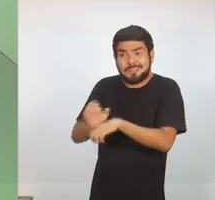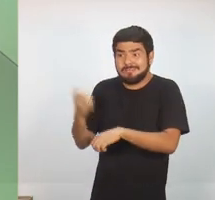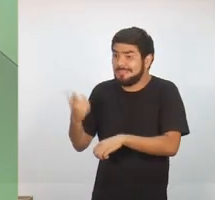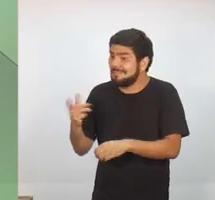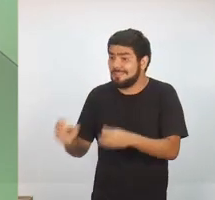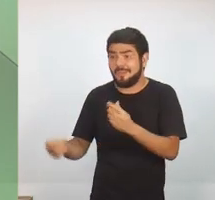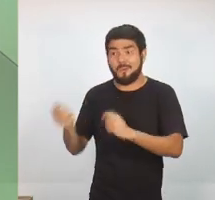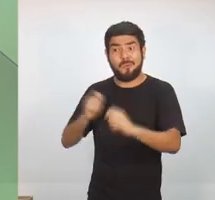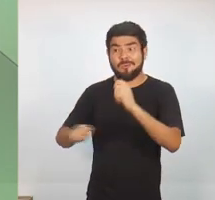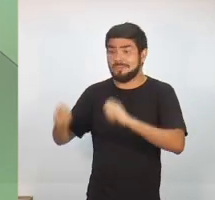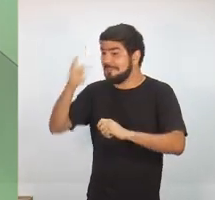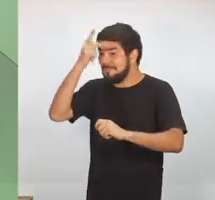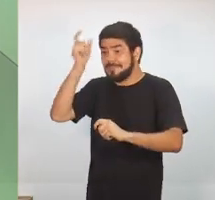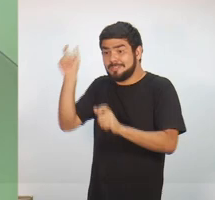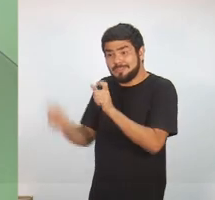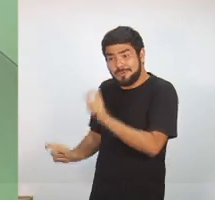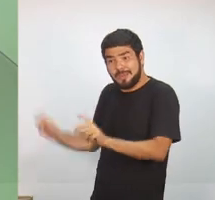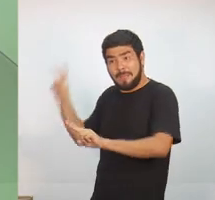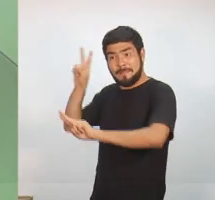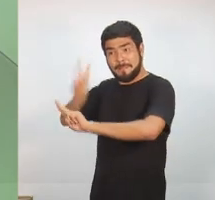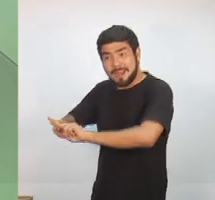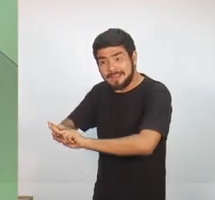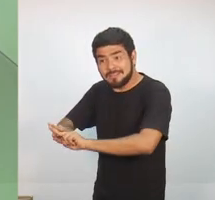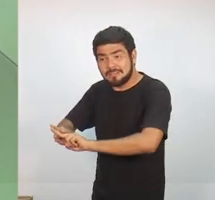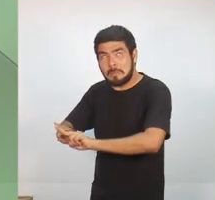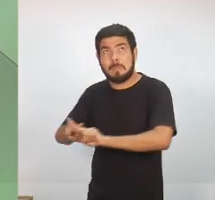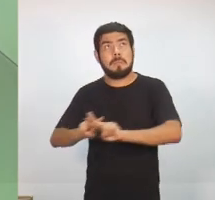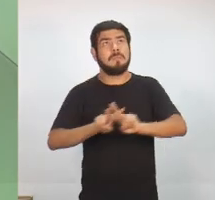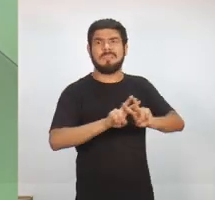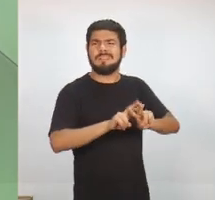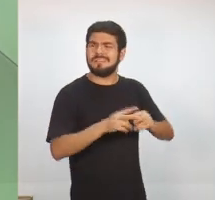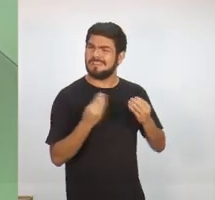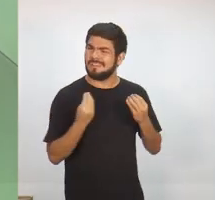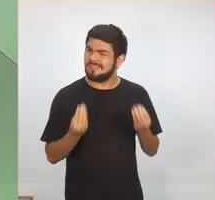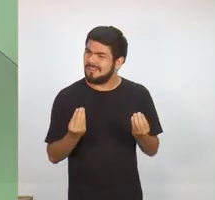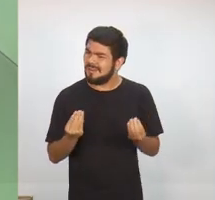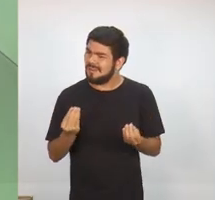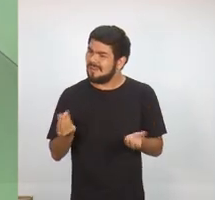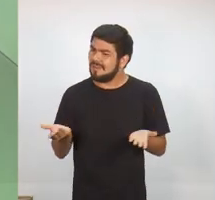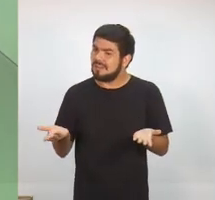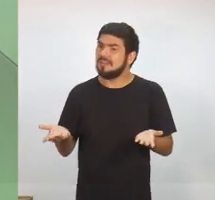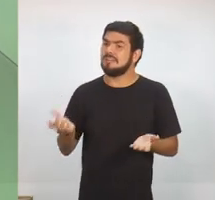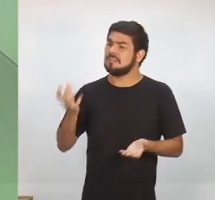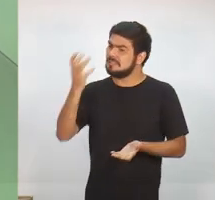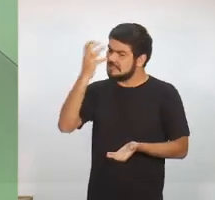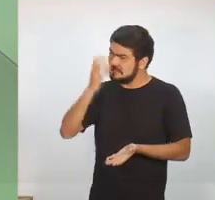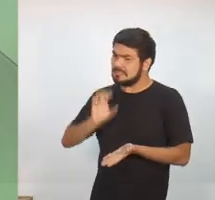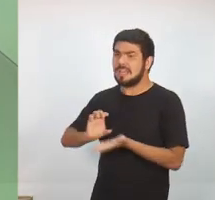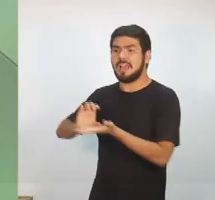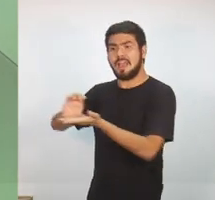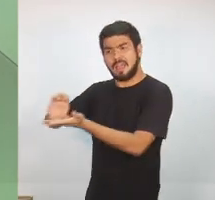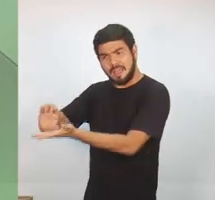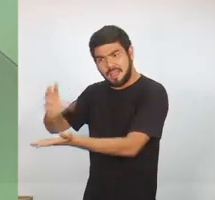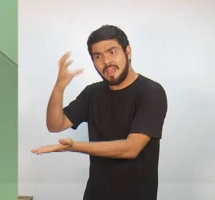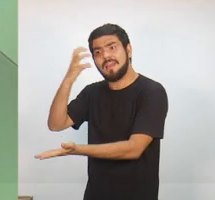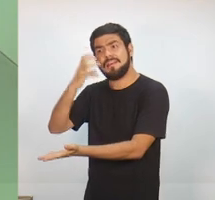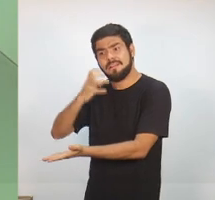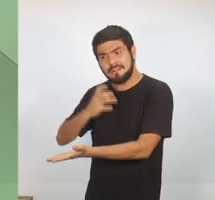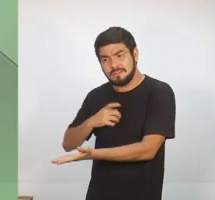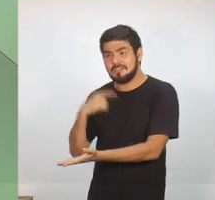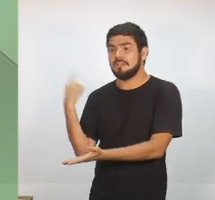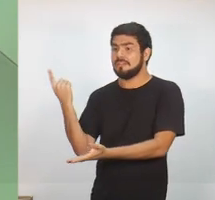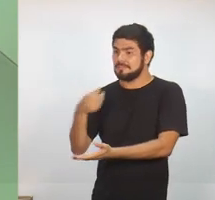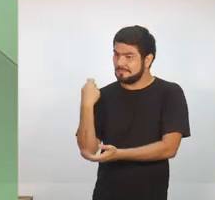de presos que estão entre quatro paredes? O investimento tem que ser sério. Nós precisamos revisar o